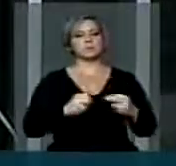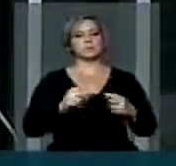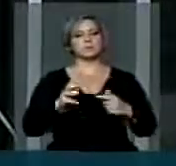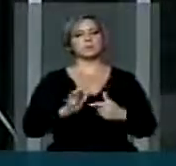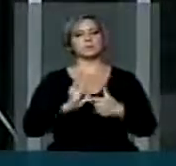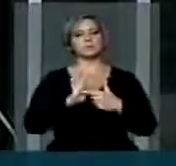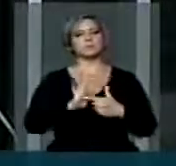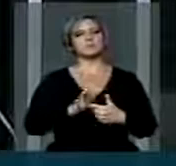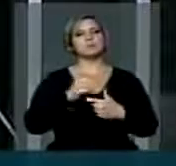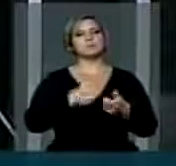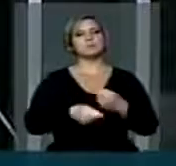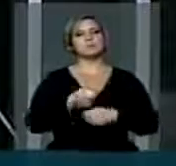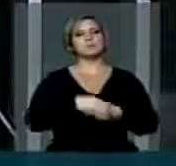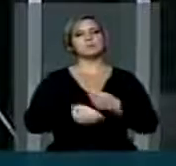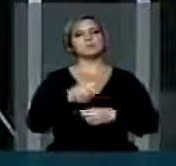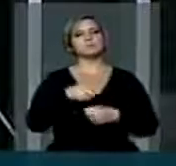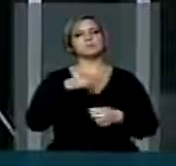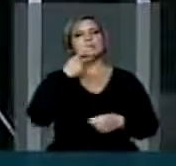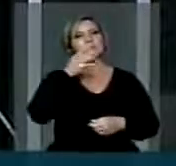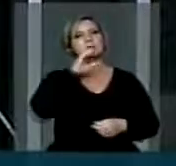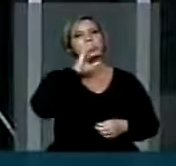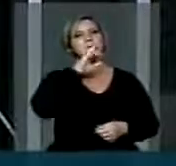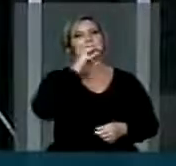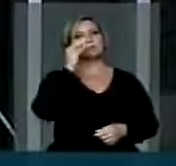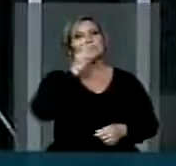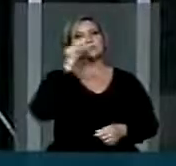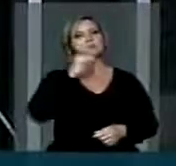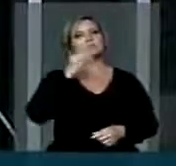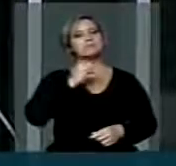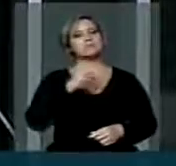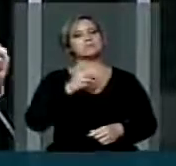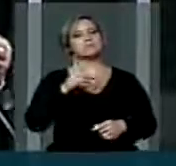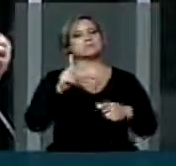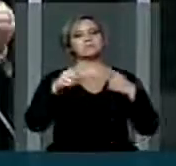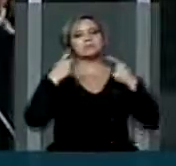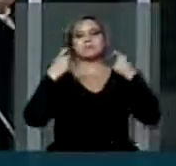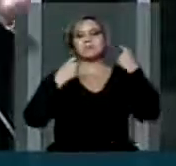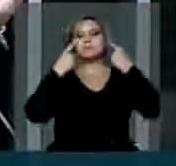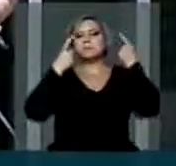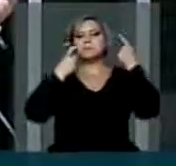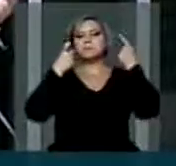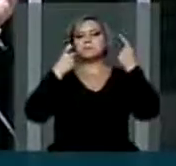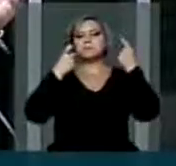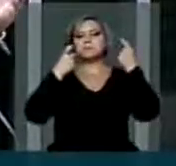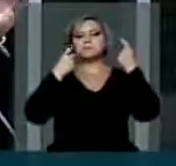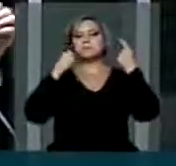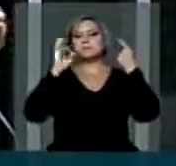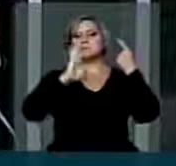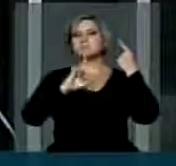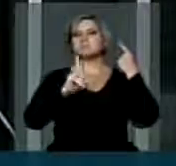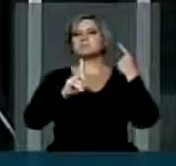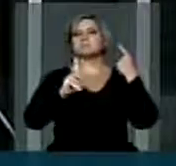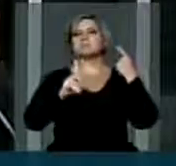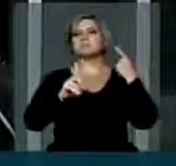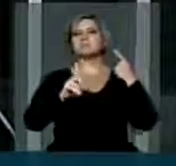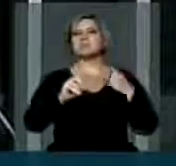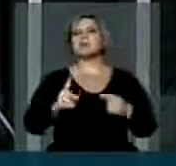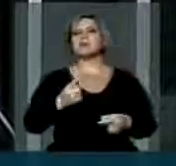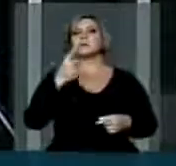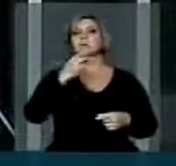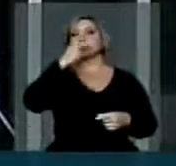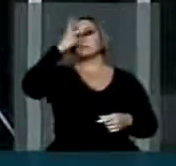mostrando que a economia vai de mal a pior. E não há preocupação com o país de médio e longo prazo. A única